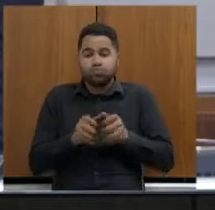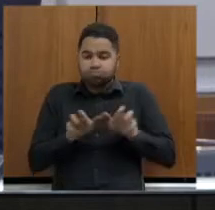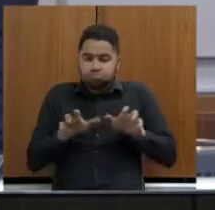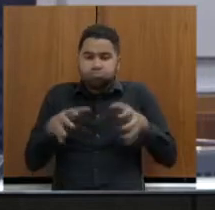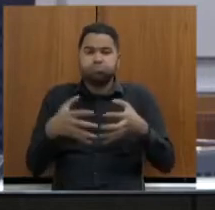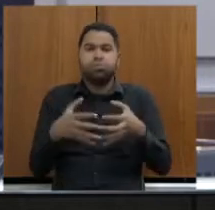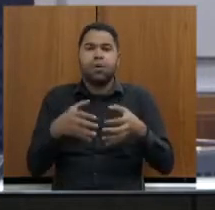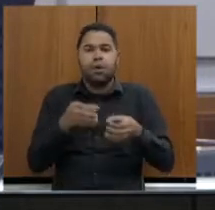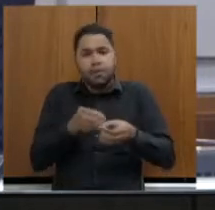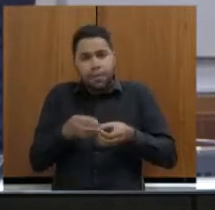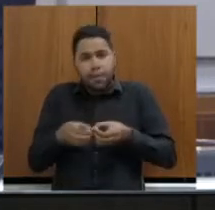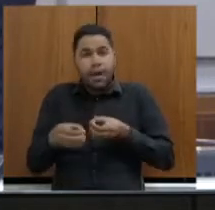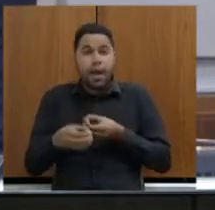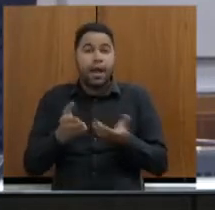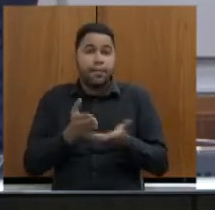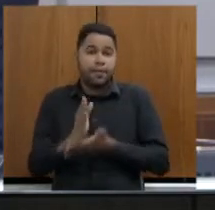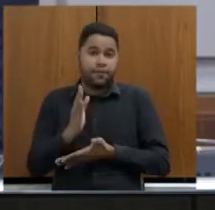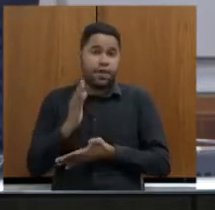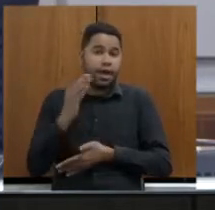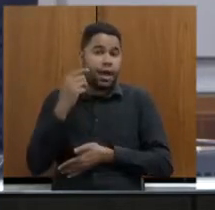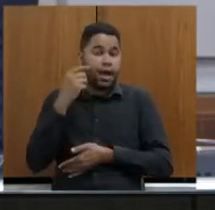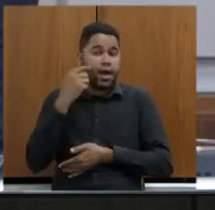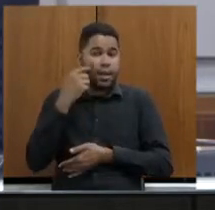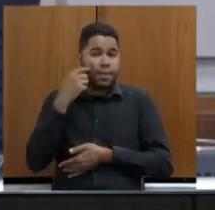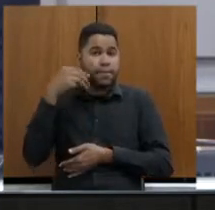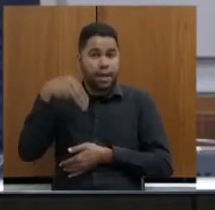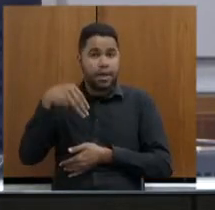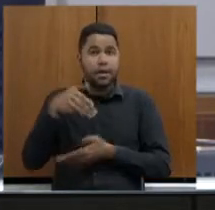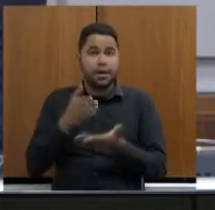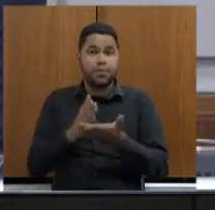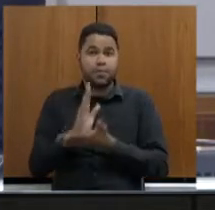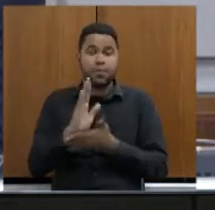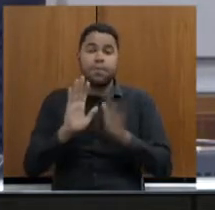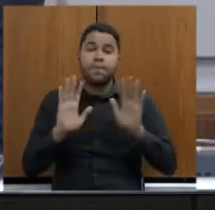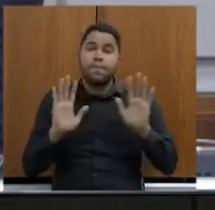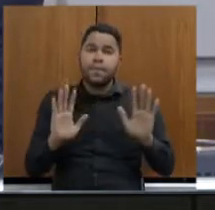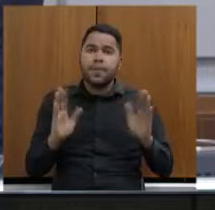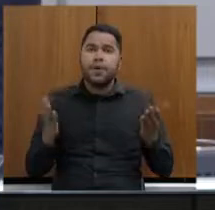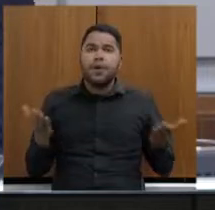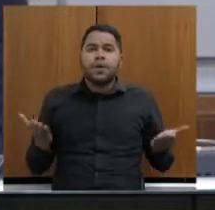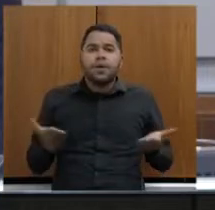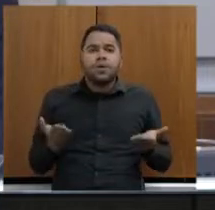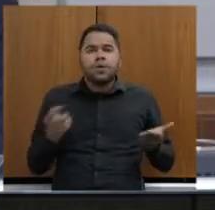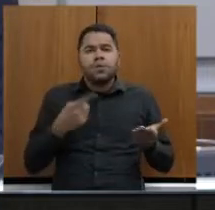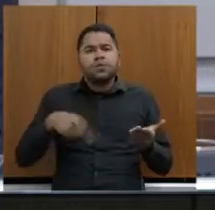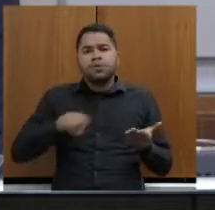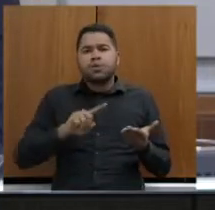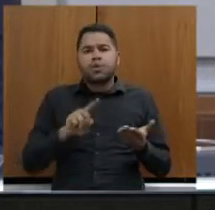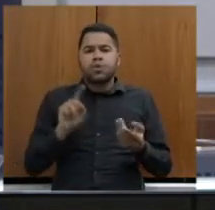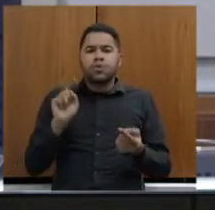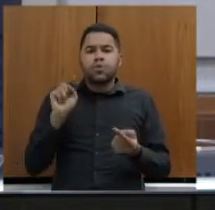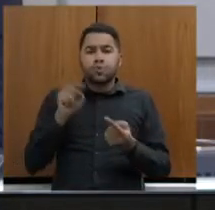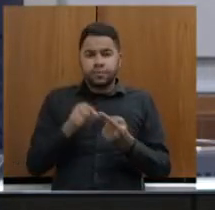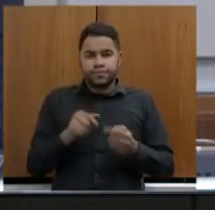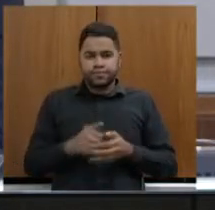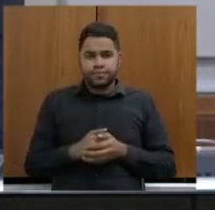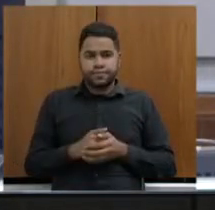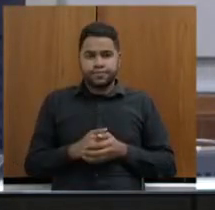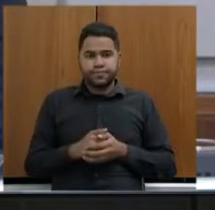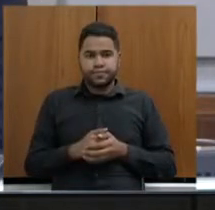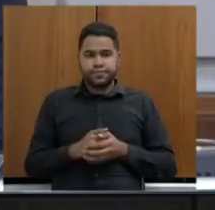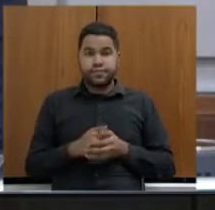atas de aprovação da prefeita lá. Agora, qual é a nossa visão? O anel passando na